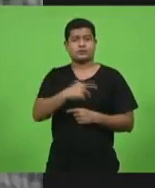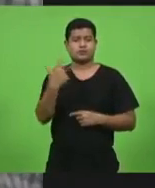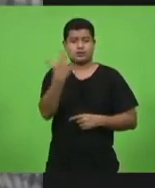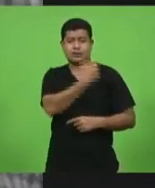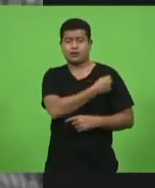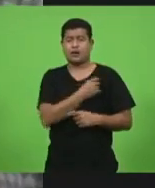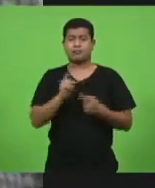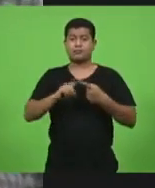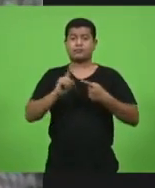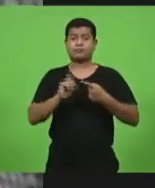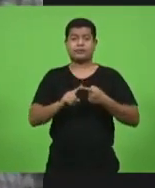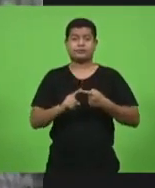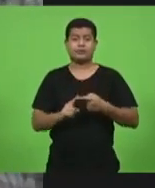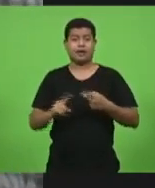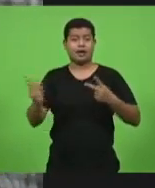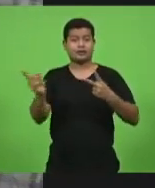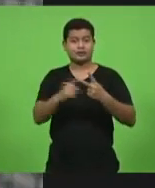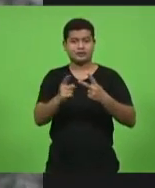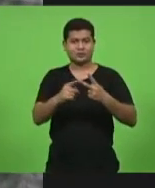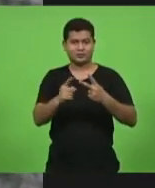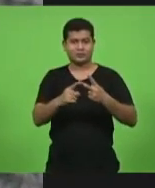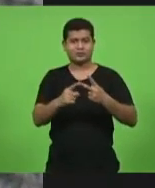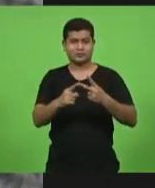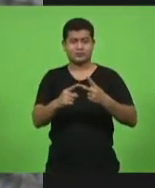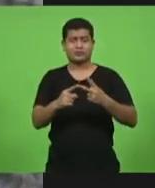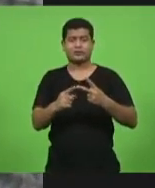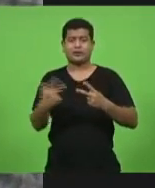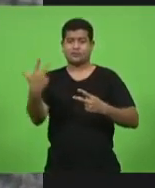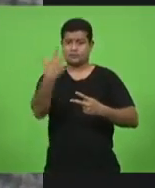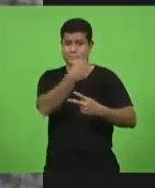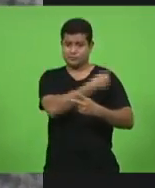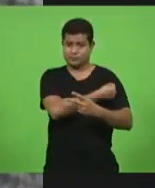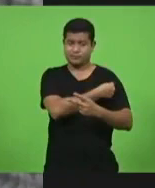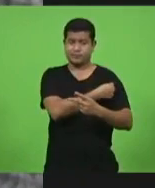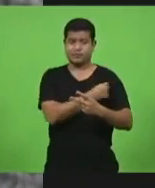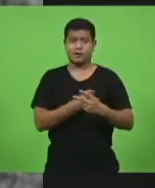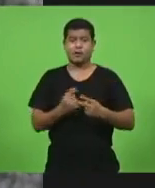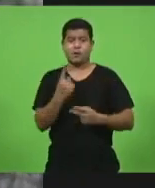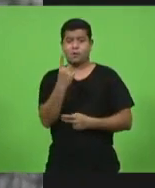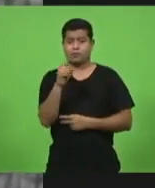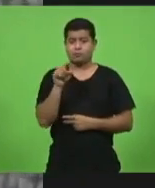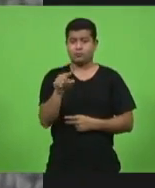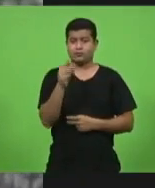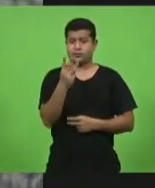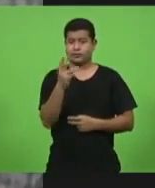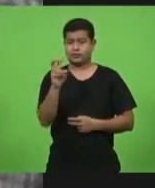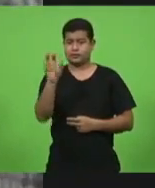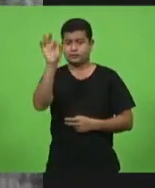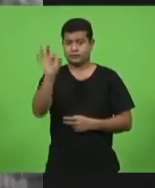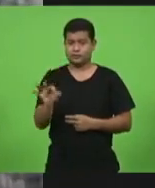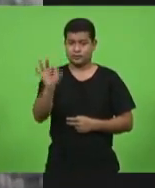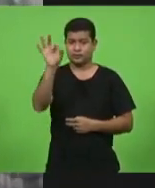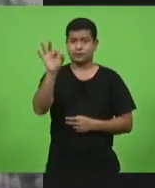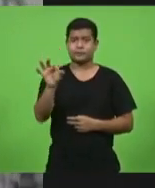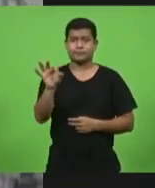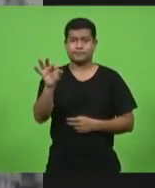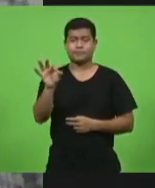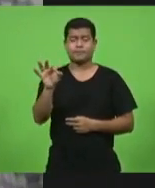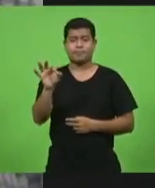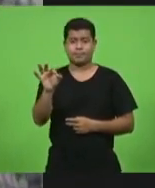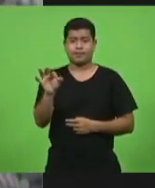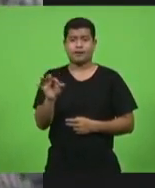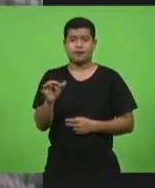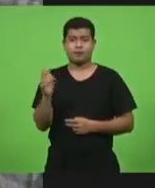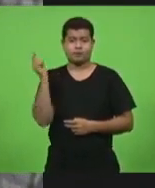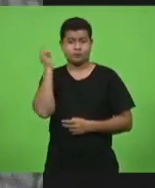a segunda dose apenas 1.35% dos brasileiros receberam a